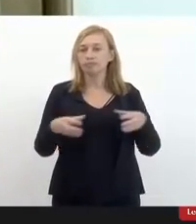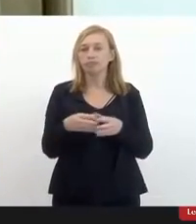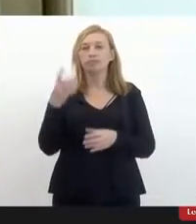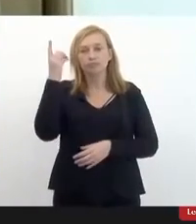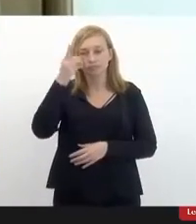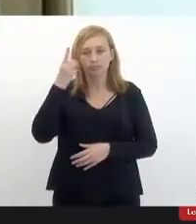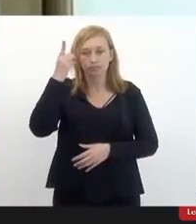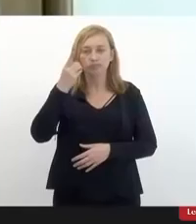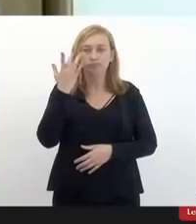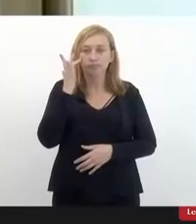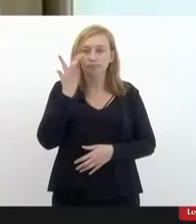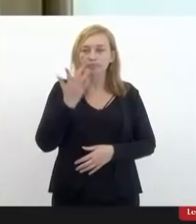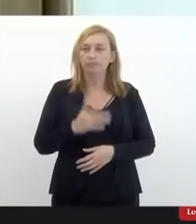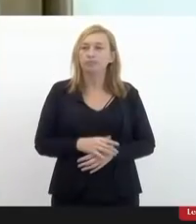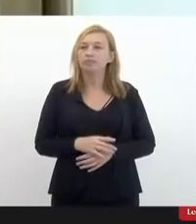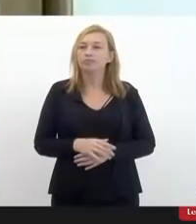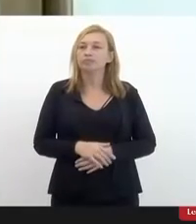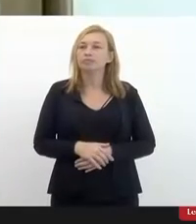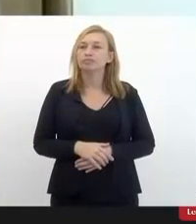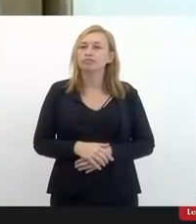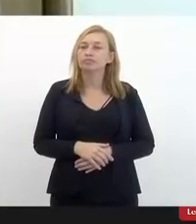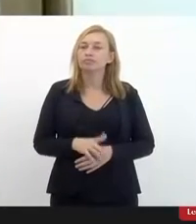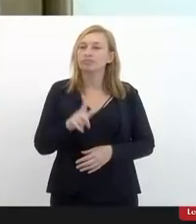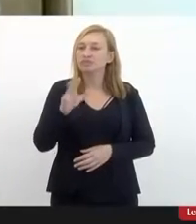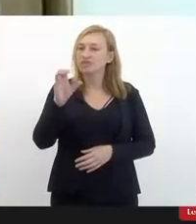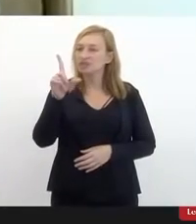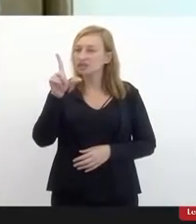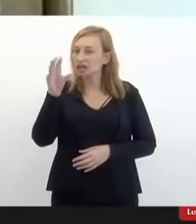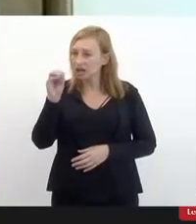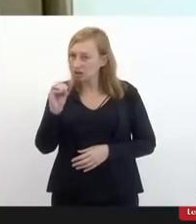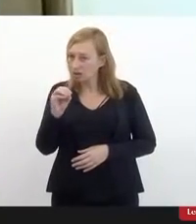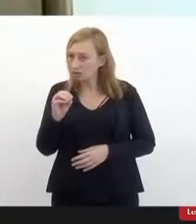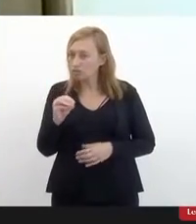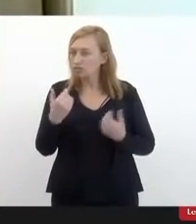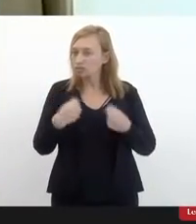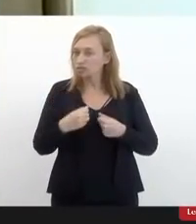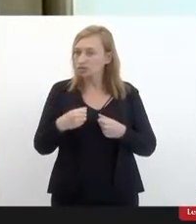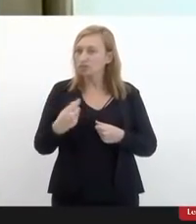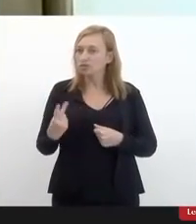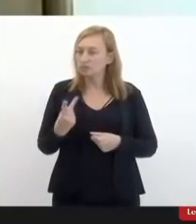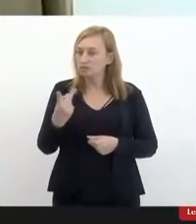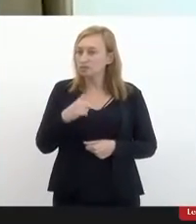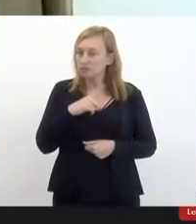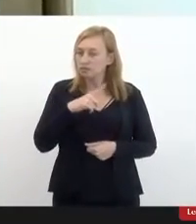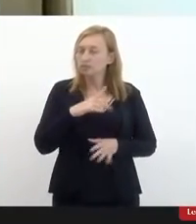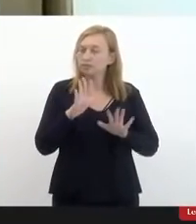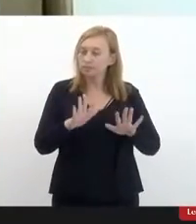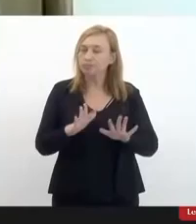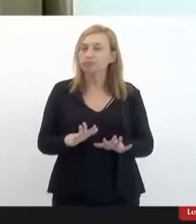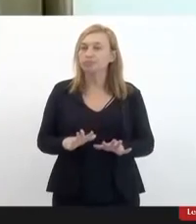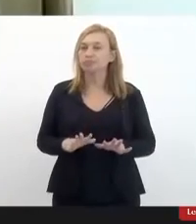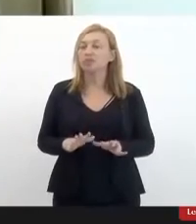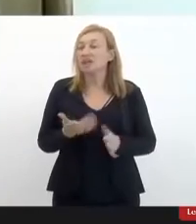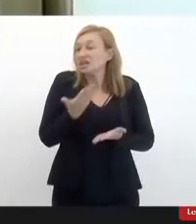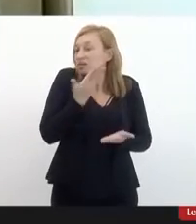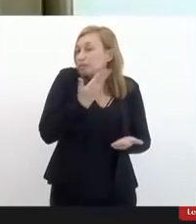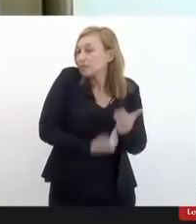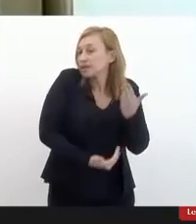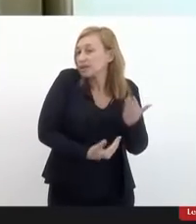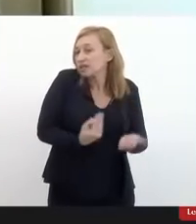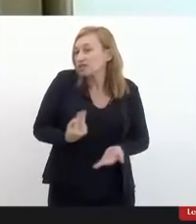Eu acho apenas que esse laudo precisa ter credibilidade, porque, se não, se ele perder